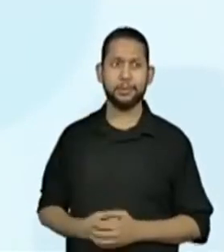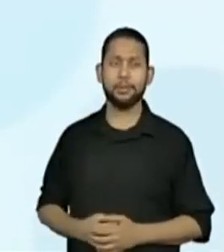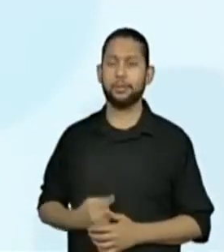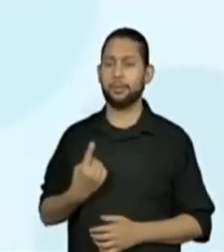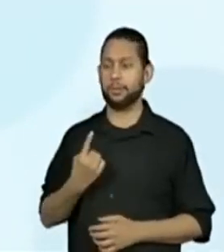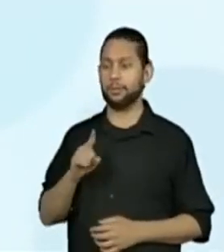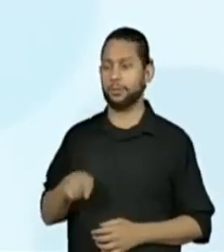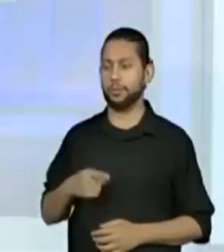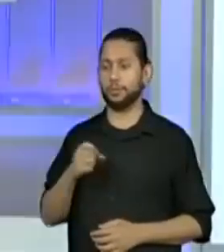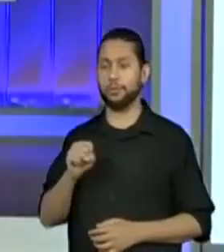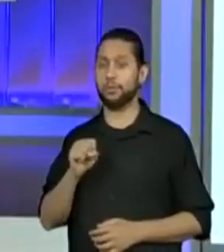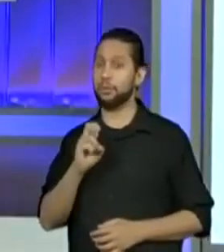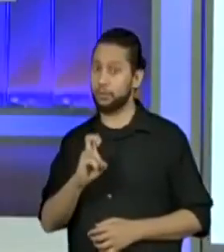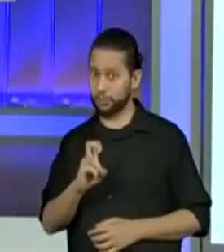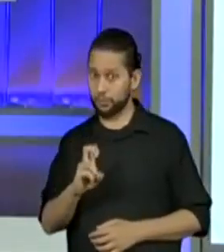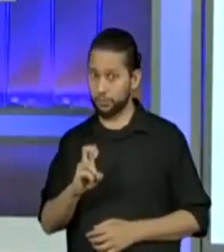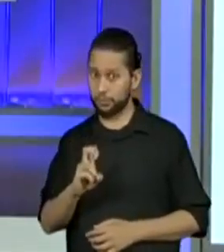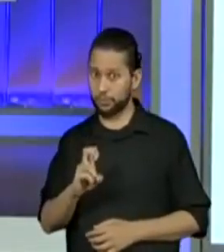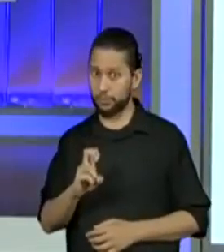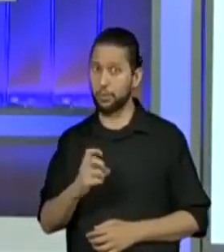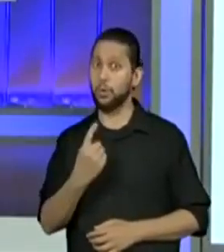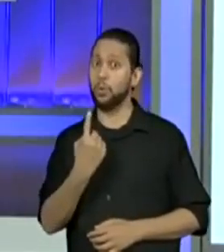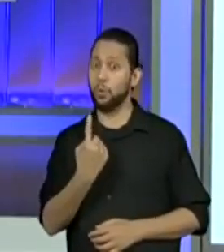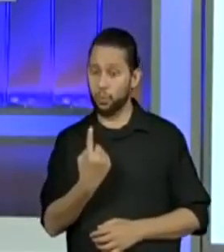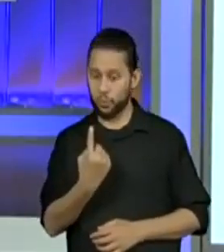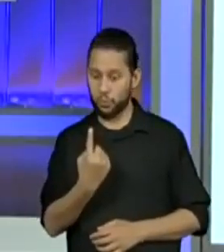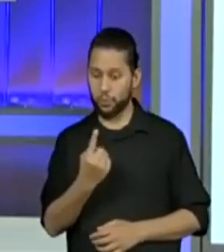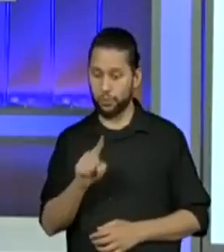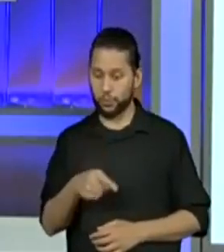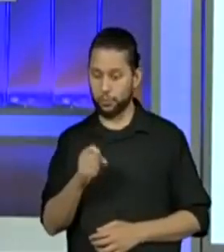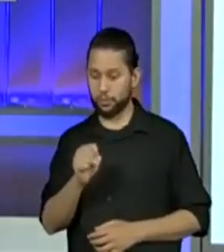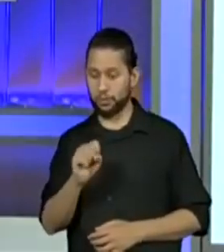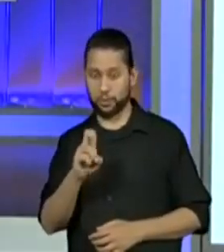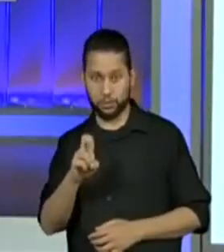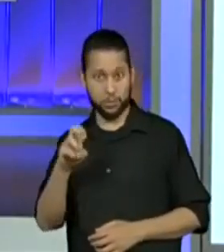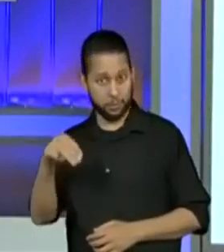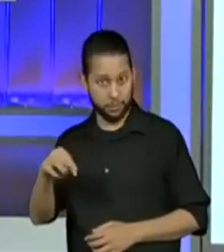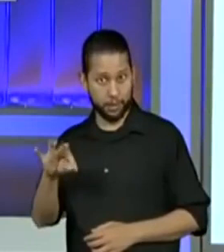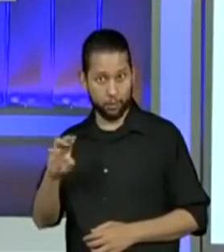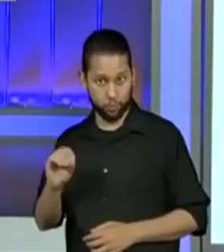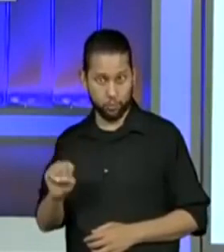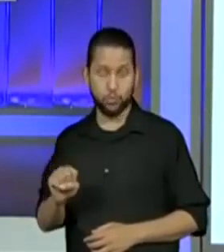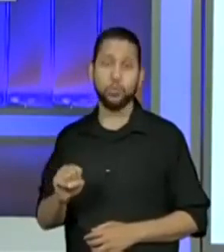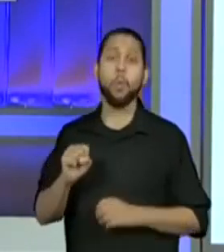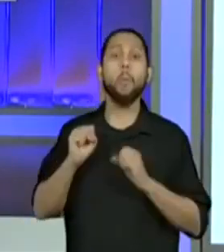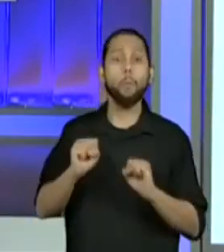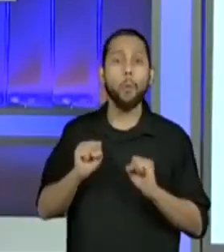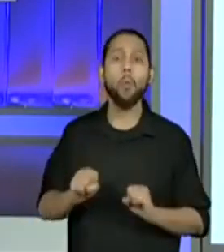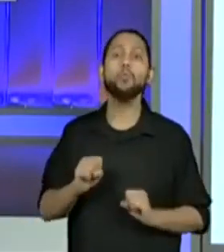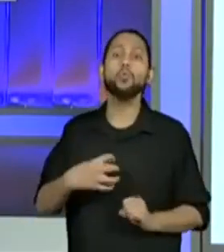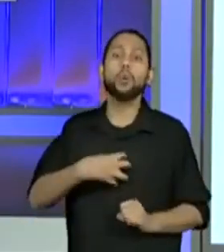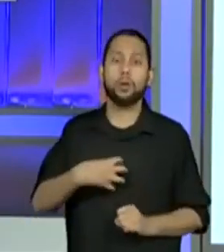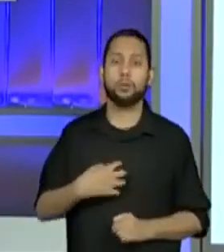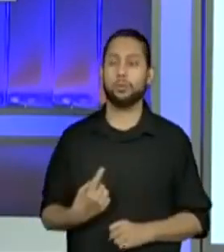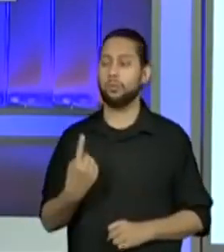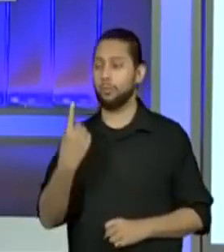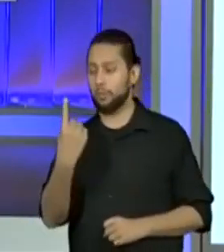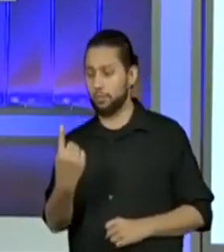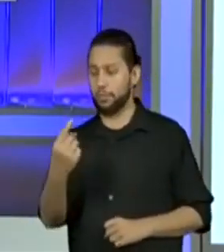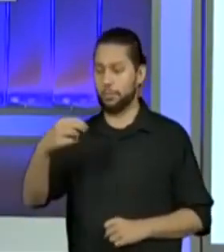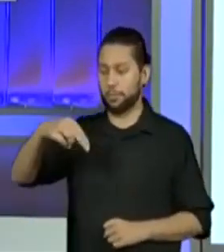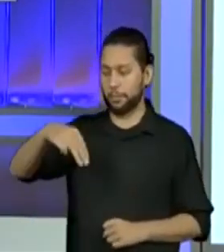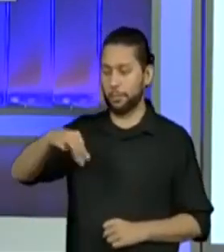Lê 1,85 metros. Como que eu leio isso? 1 metro e 85 centímetros, não é?